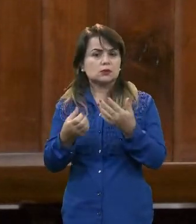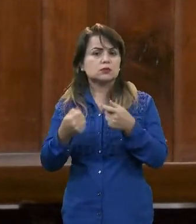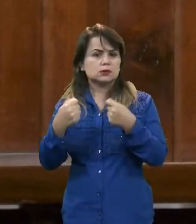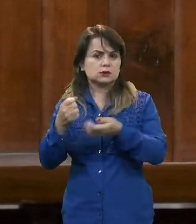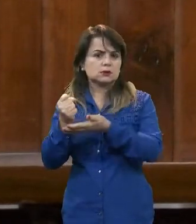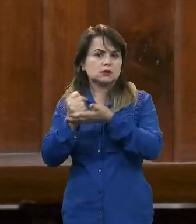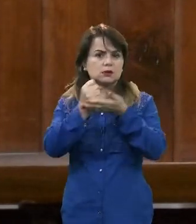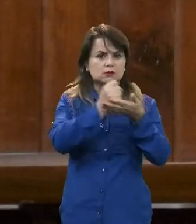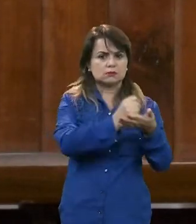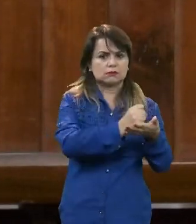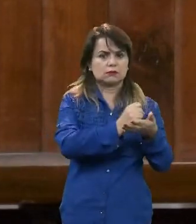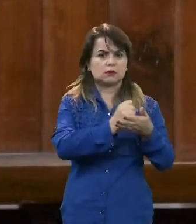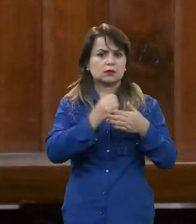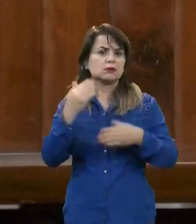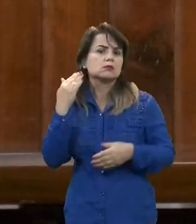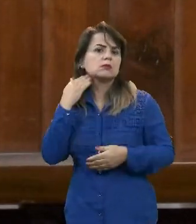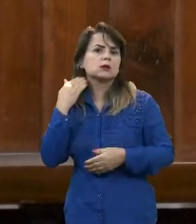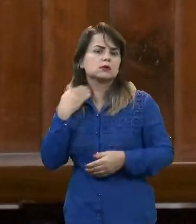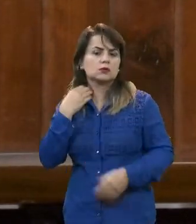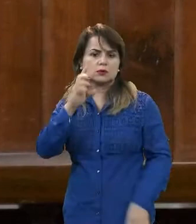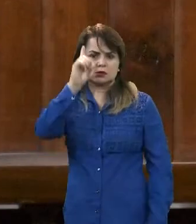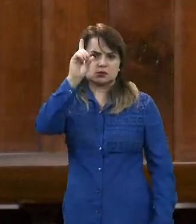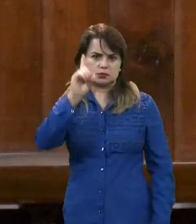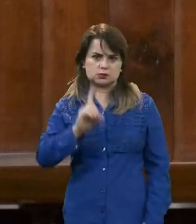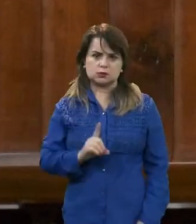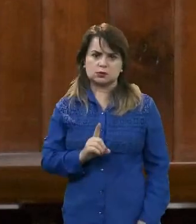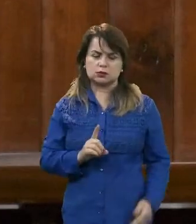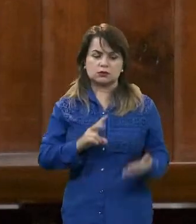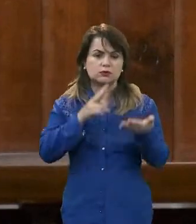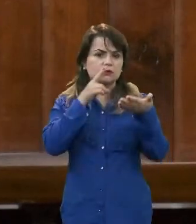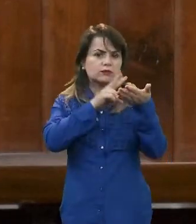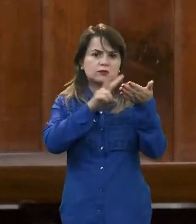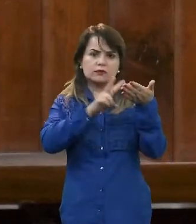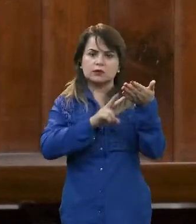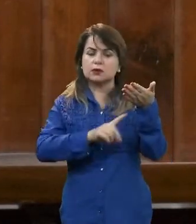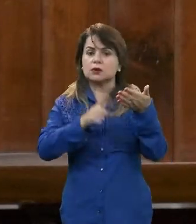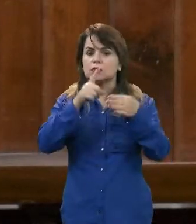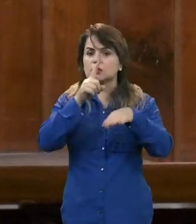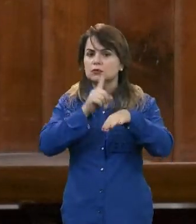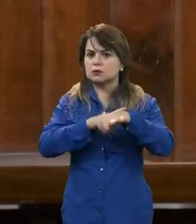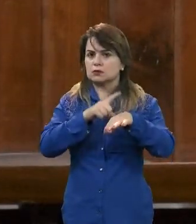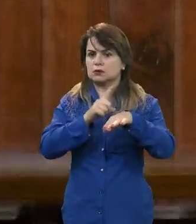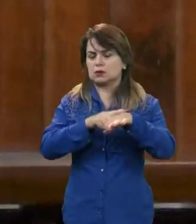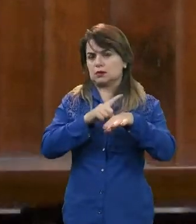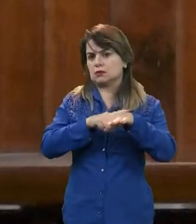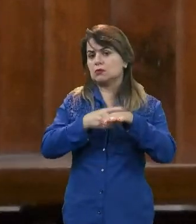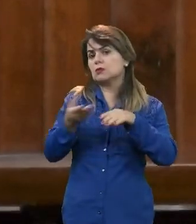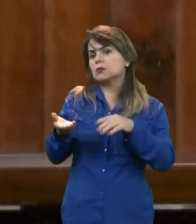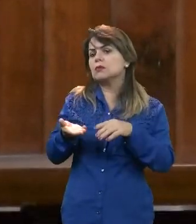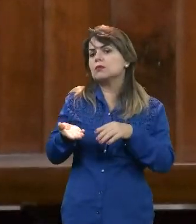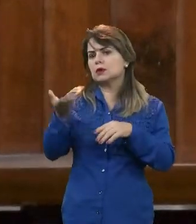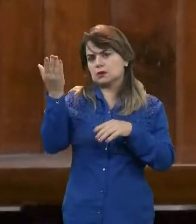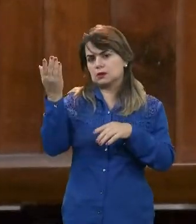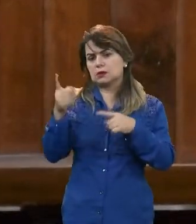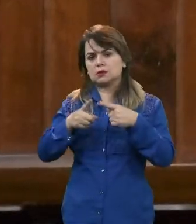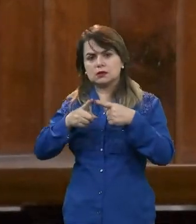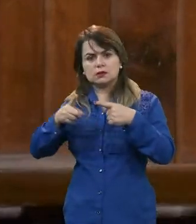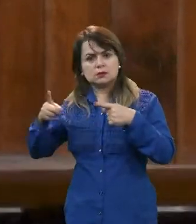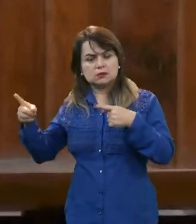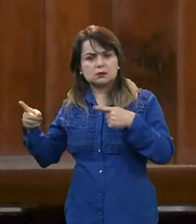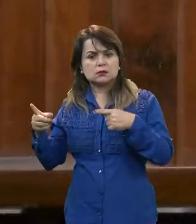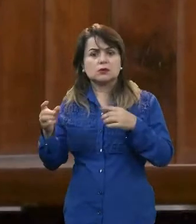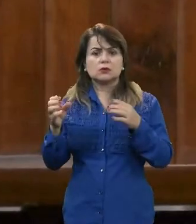diretoria do banco, é uma possibilidade aí de prorrogação com essa carência dos contratos de